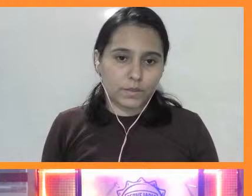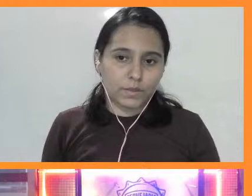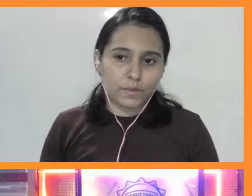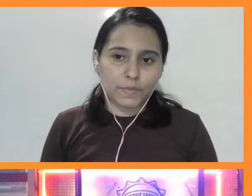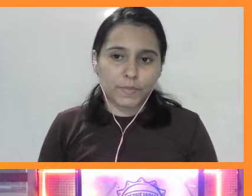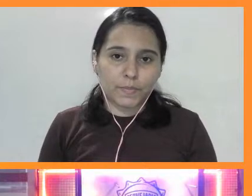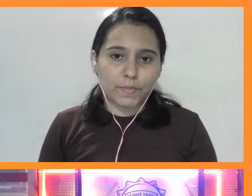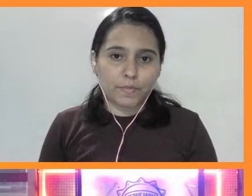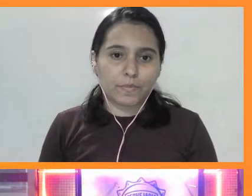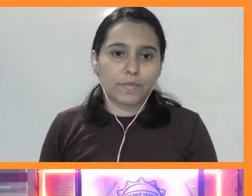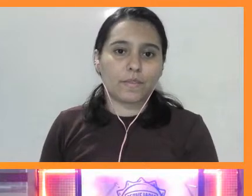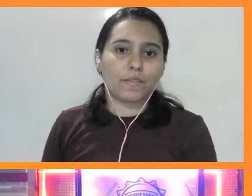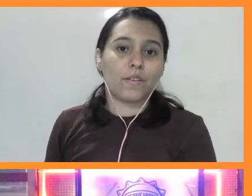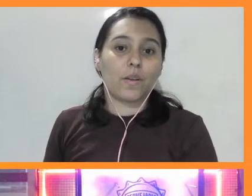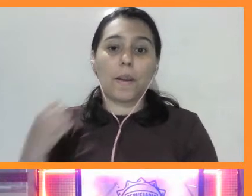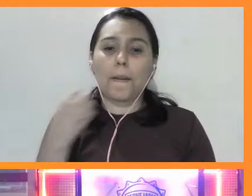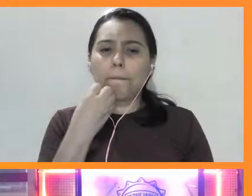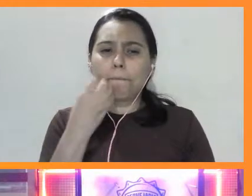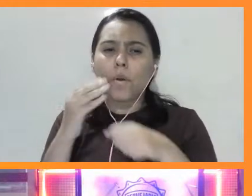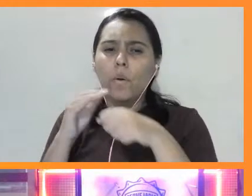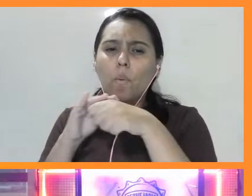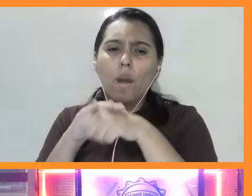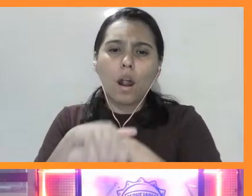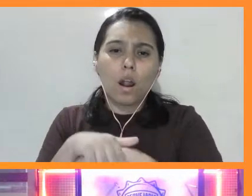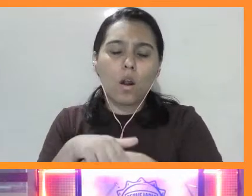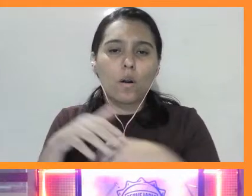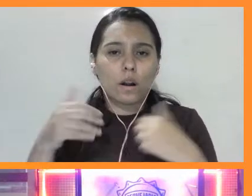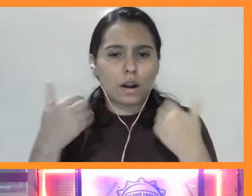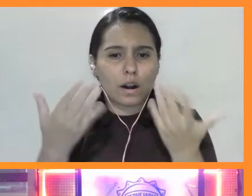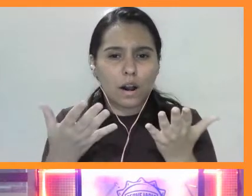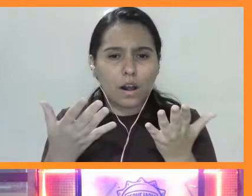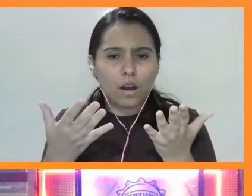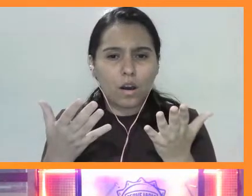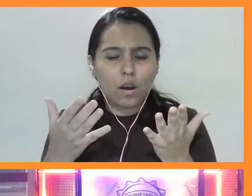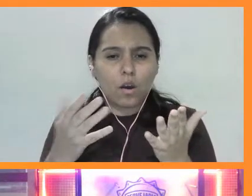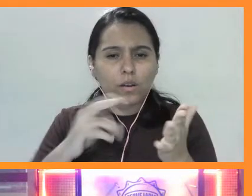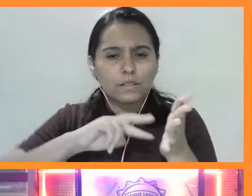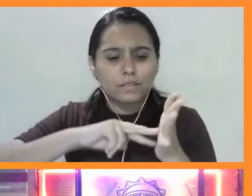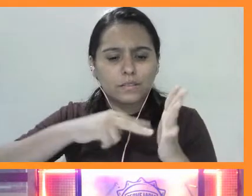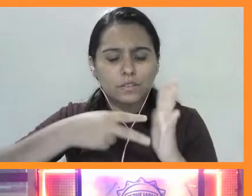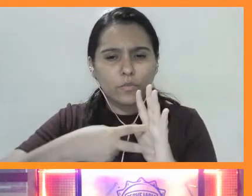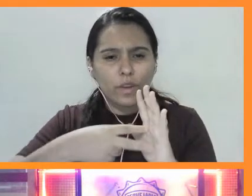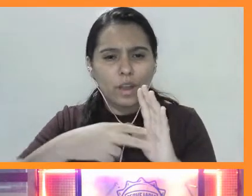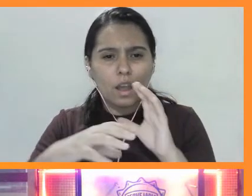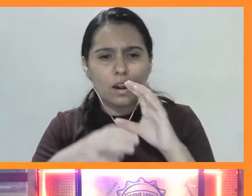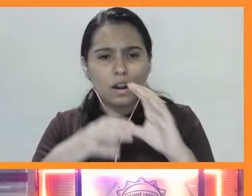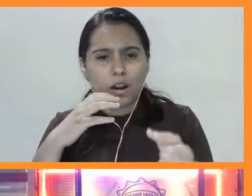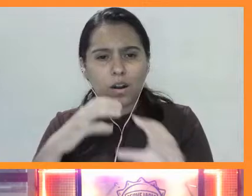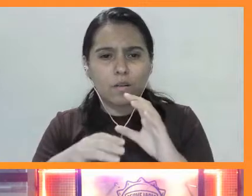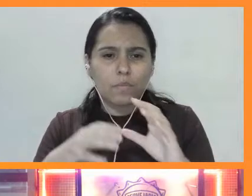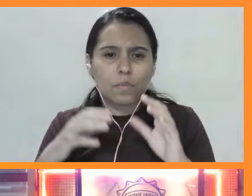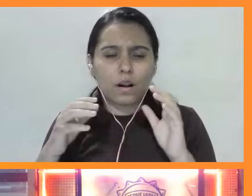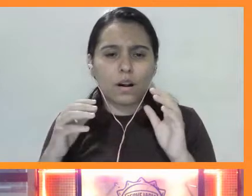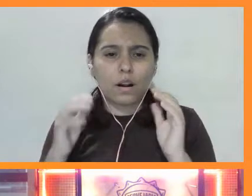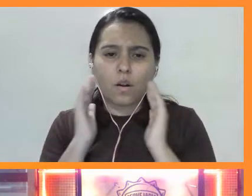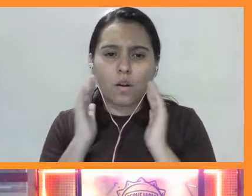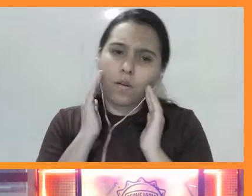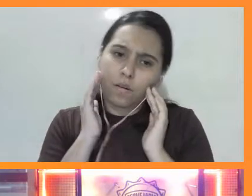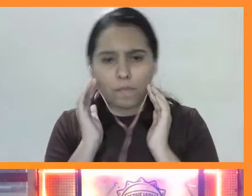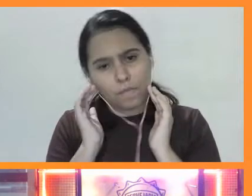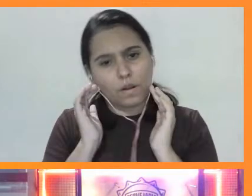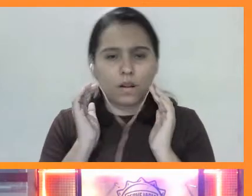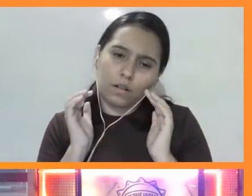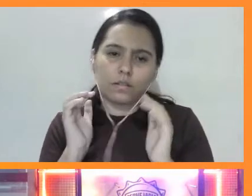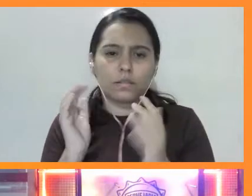Boa noite, Daniel. Qual o significado da comunicação de balançar da cabeça de alguns lagartos, como o Trope